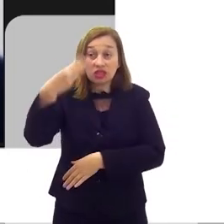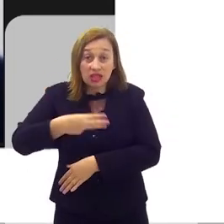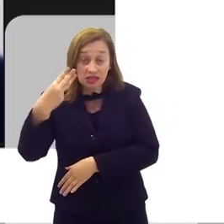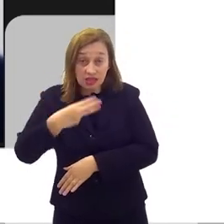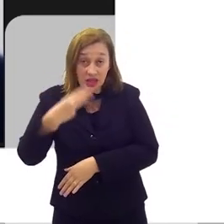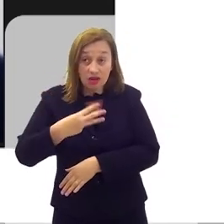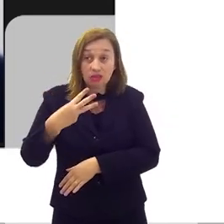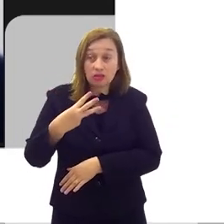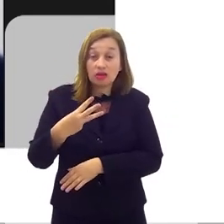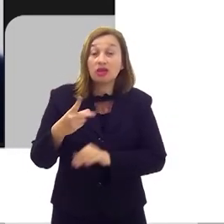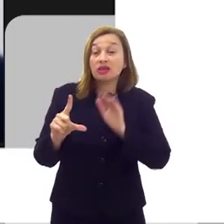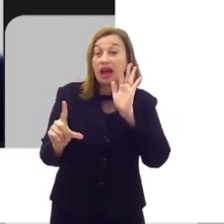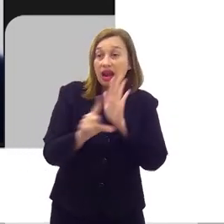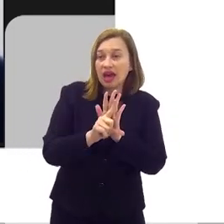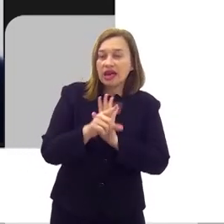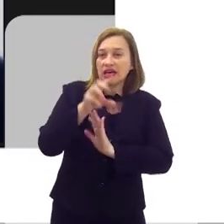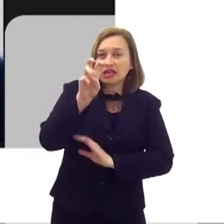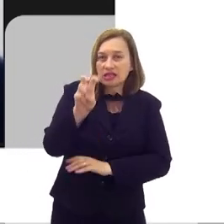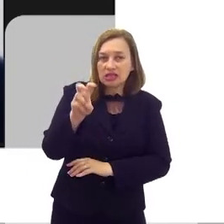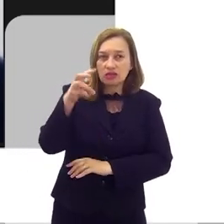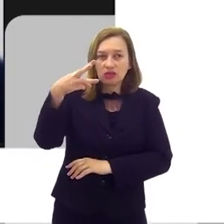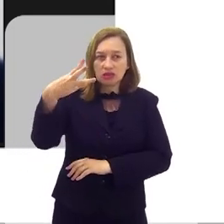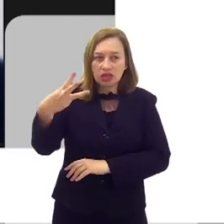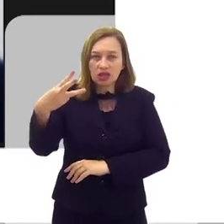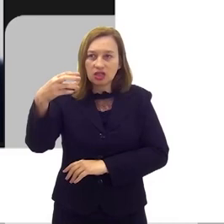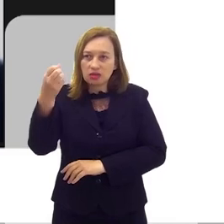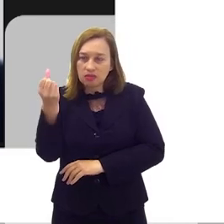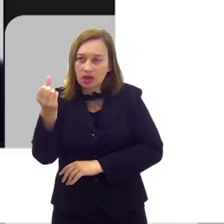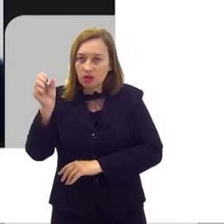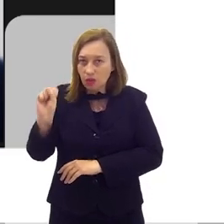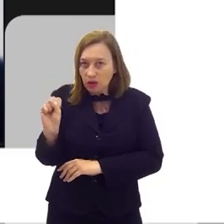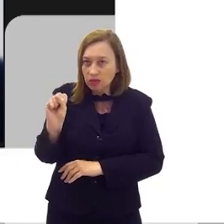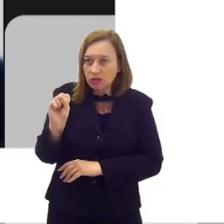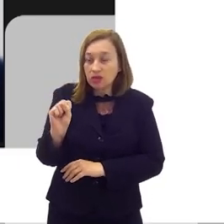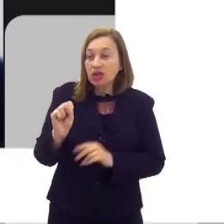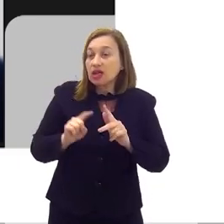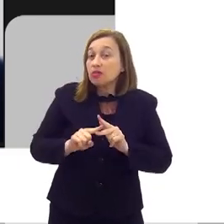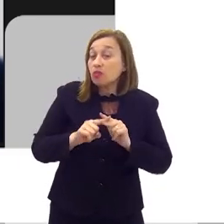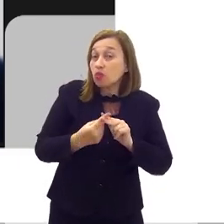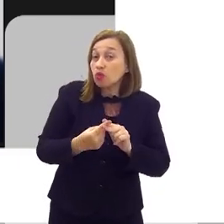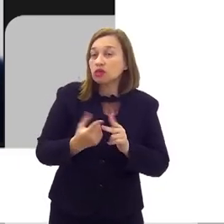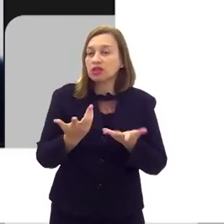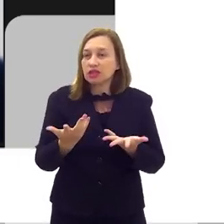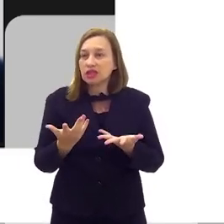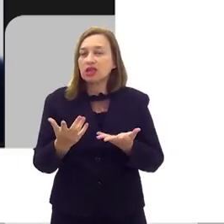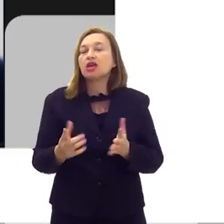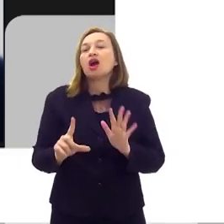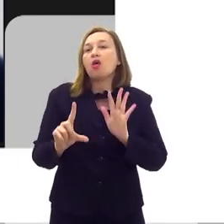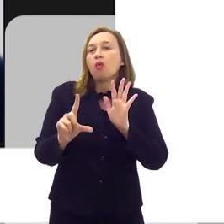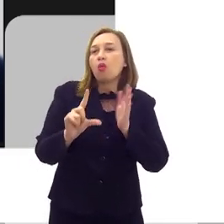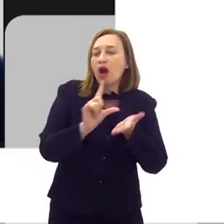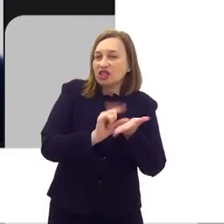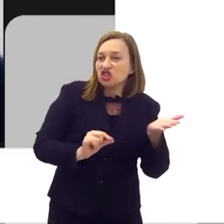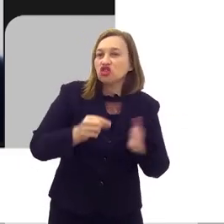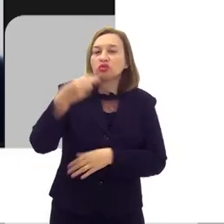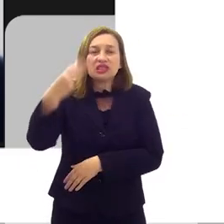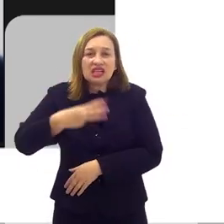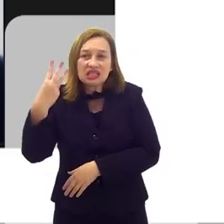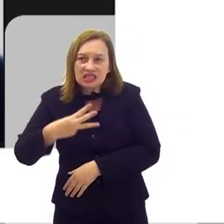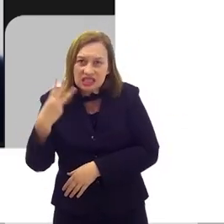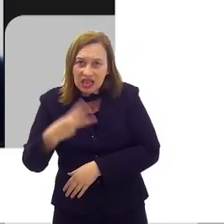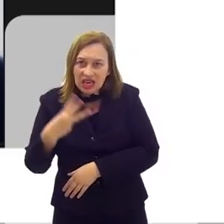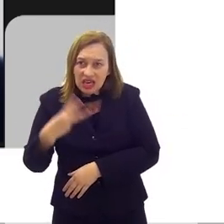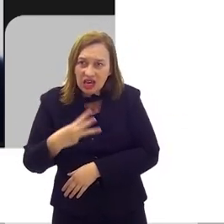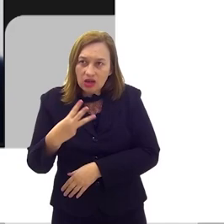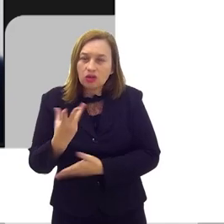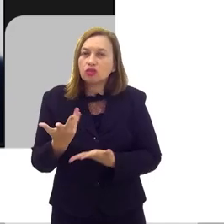3º da Lei 5.361, de 2008. Então, muito do texto aqui altera essa lei. Então, altera